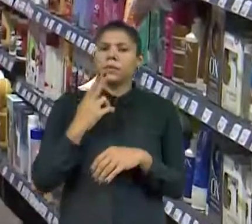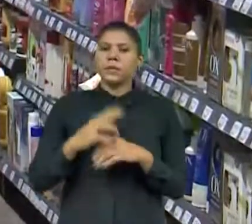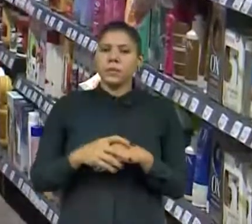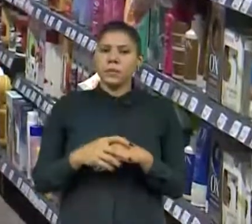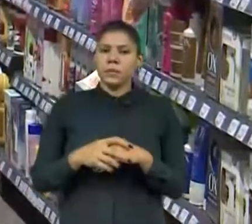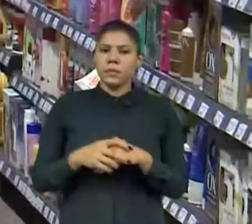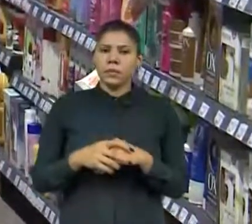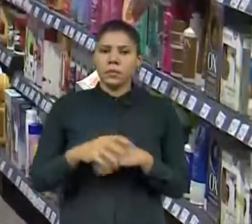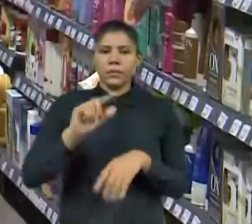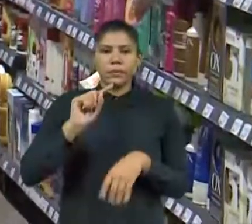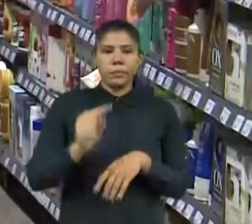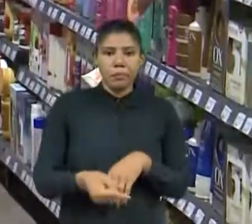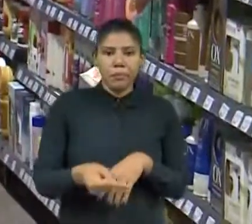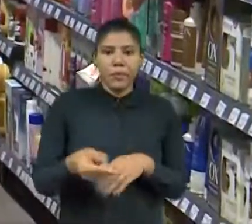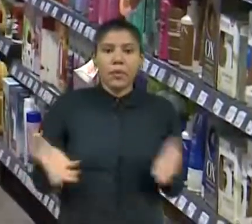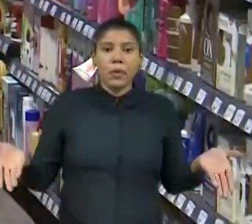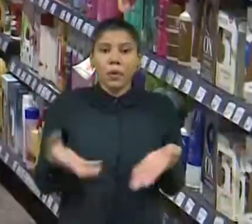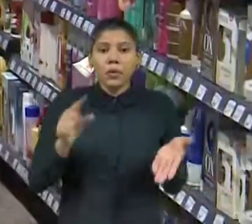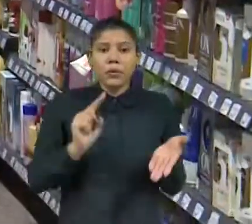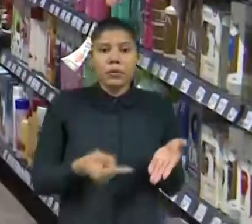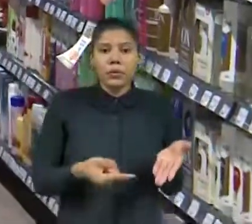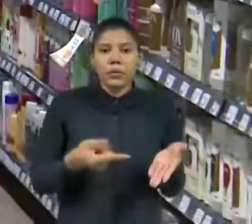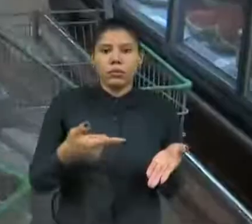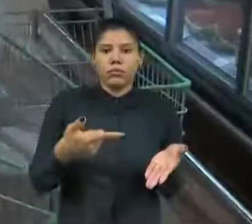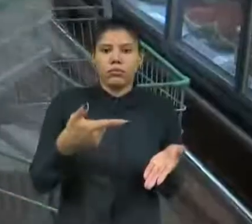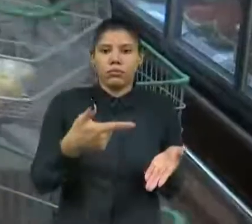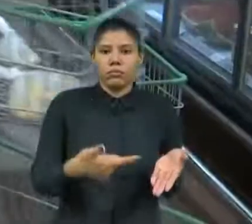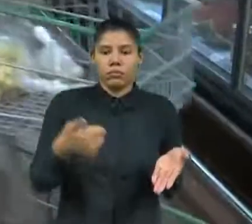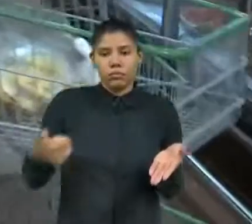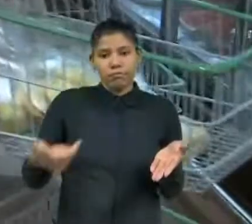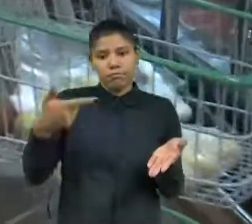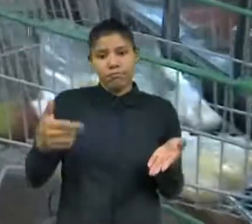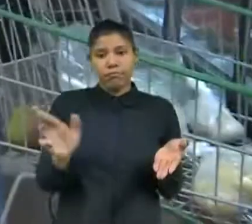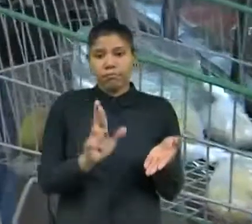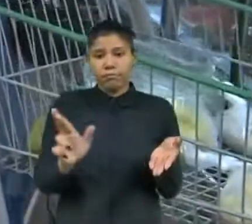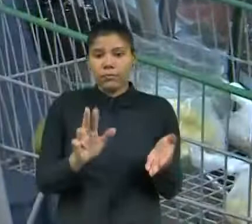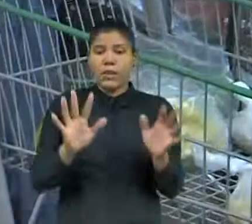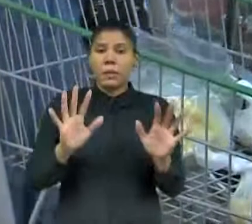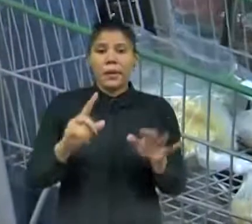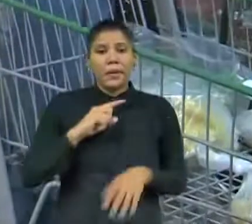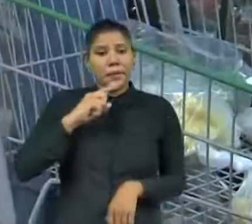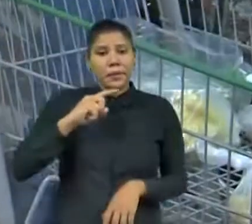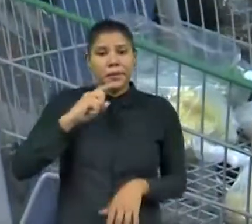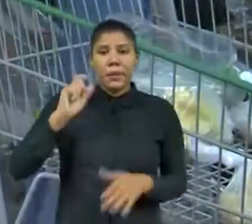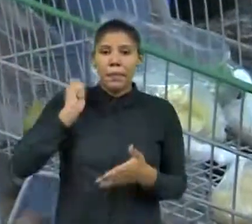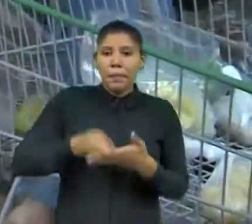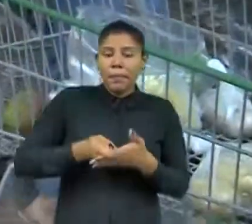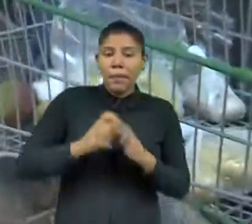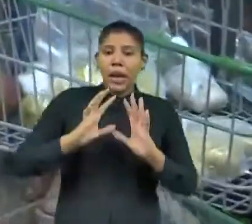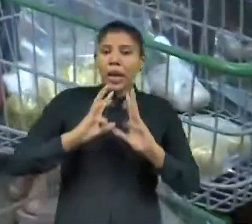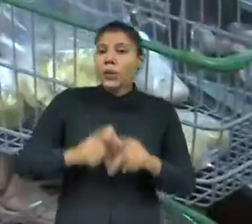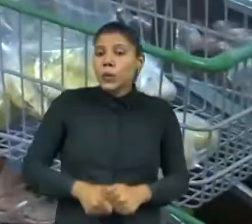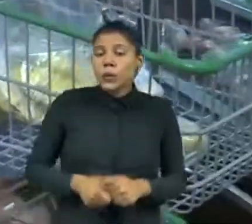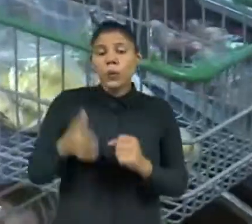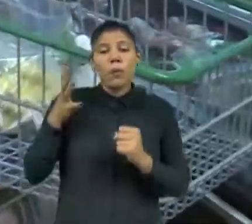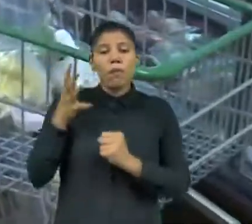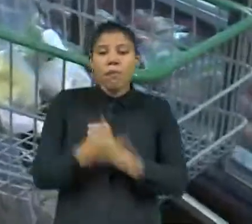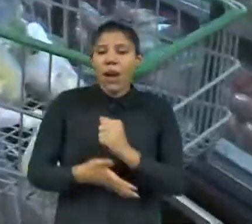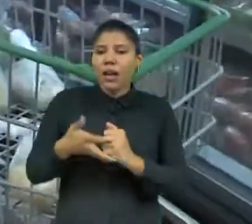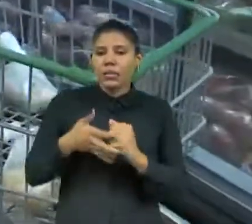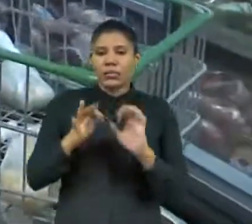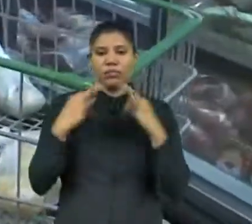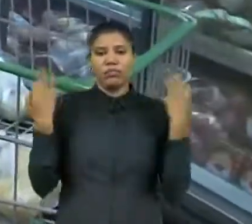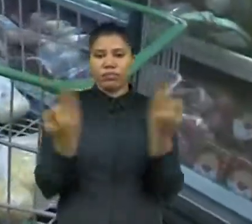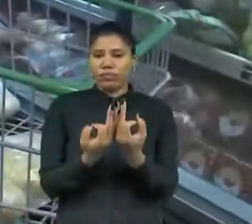R$.212. Ainda assim, não conseguiria suprir as necessidades básicas de uma família,